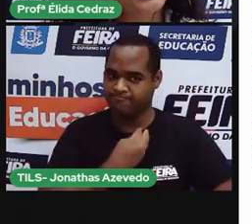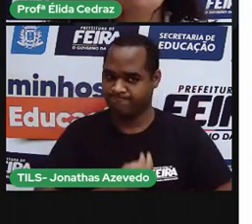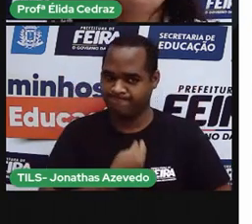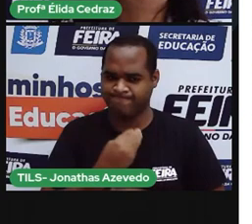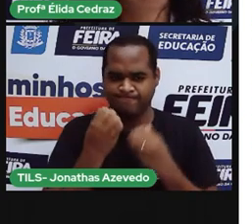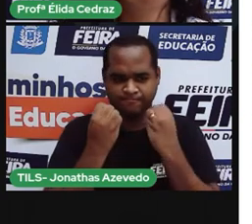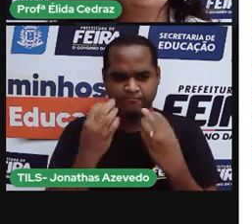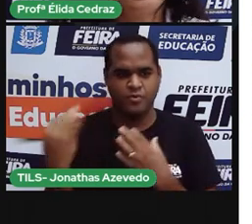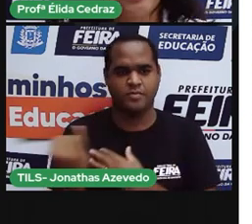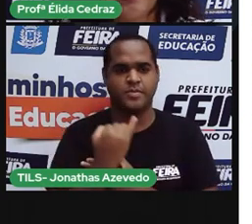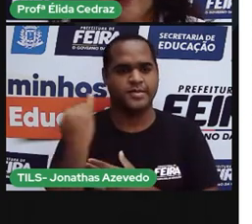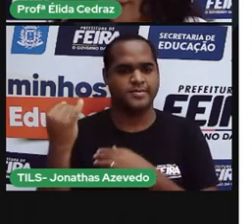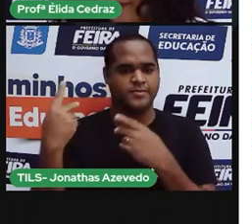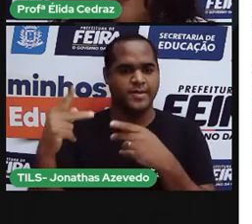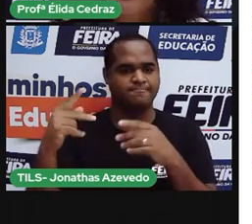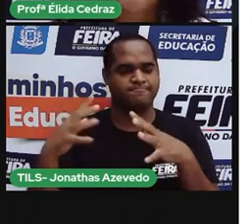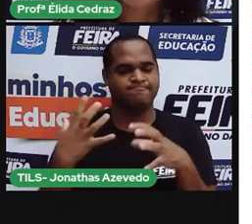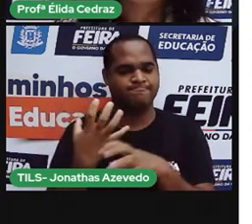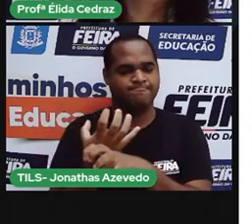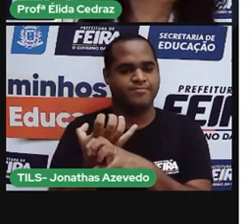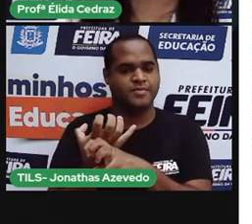vaqueiro do sertão.